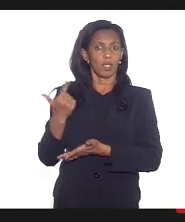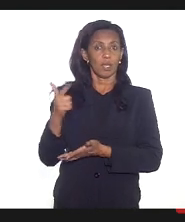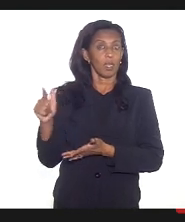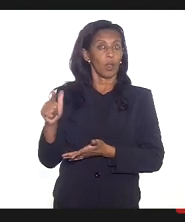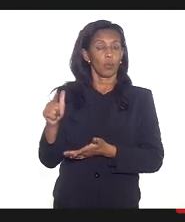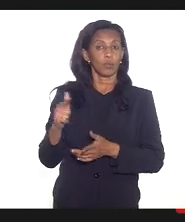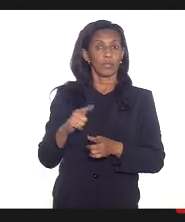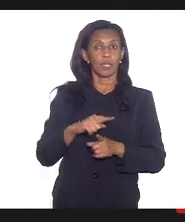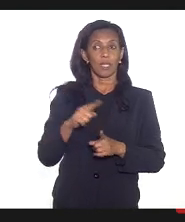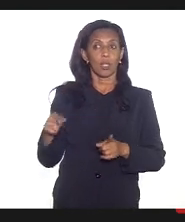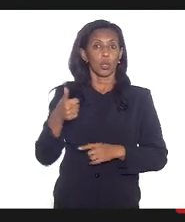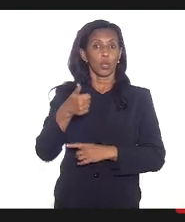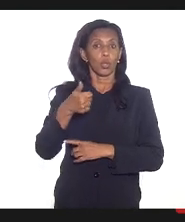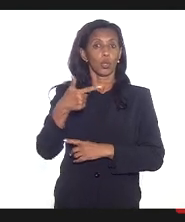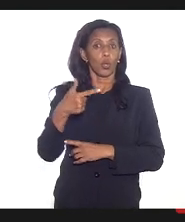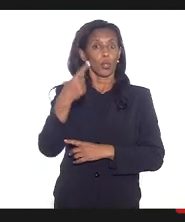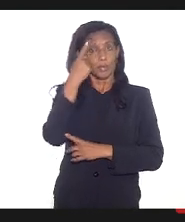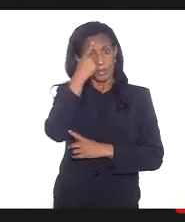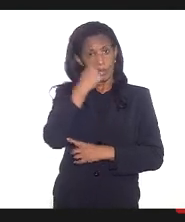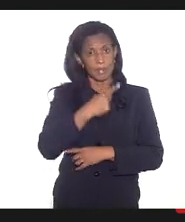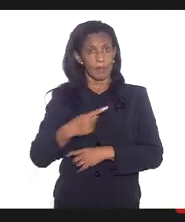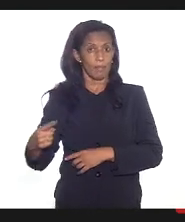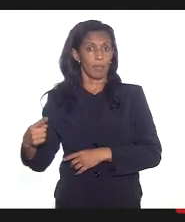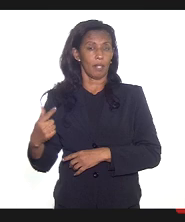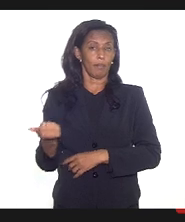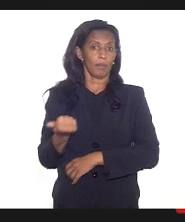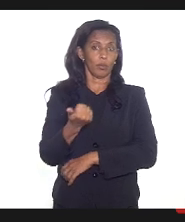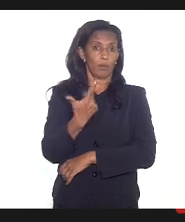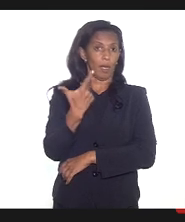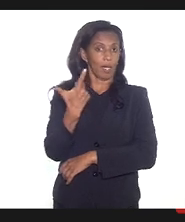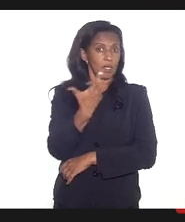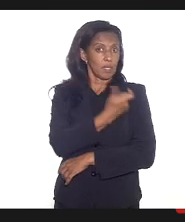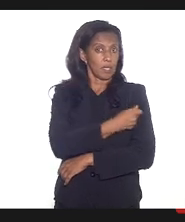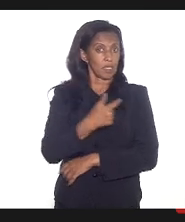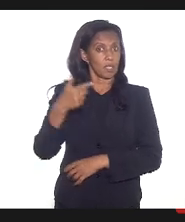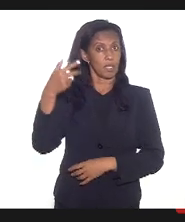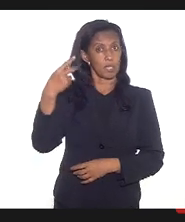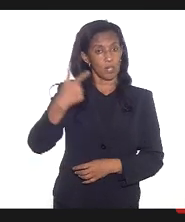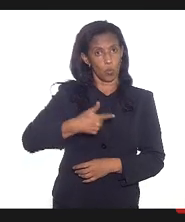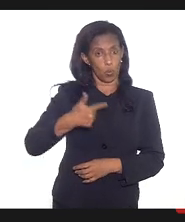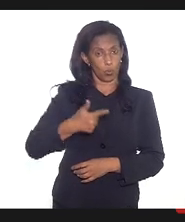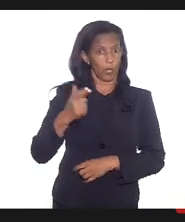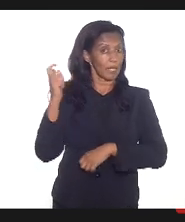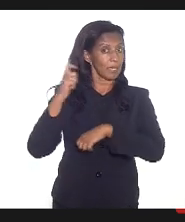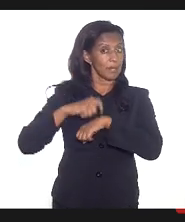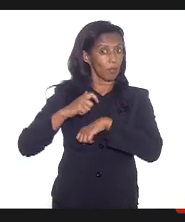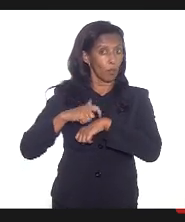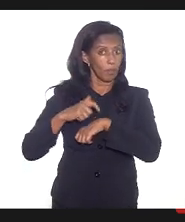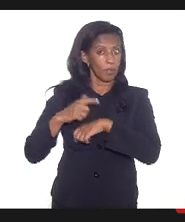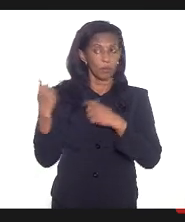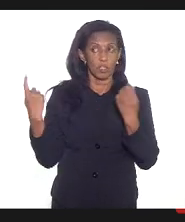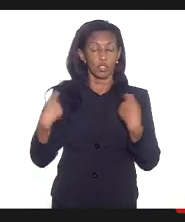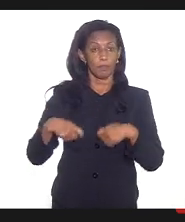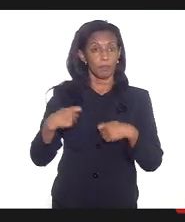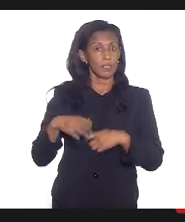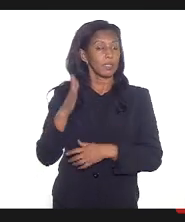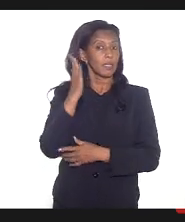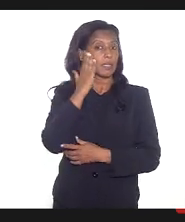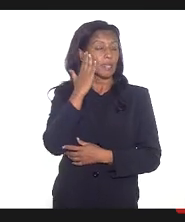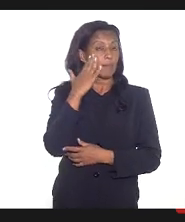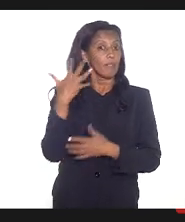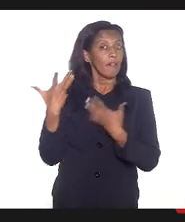completaram 12 semanas para fazer a segunda dose então é nesse momento que a gente precisa definir